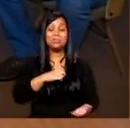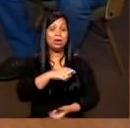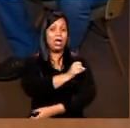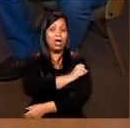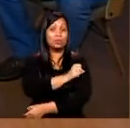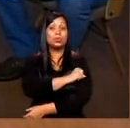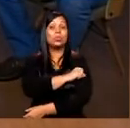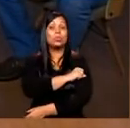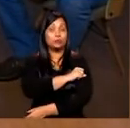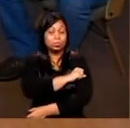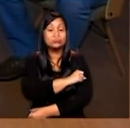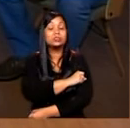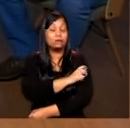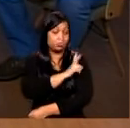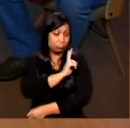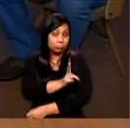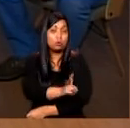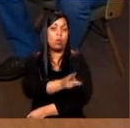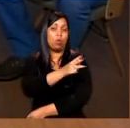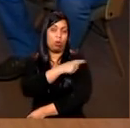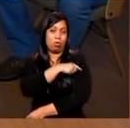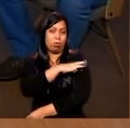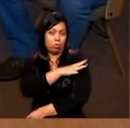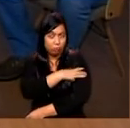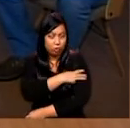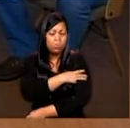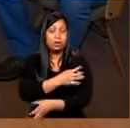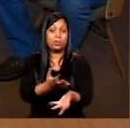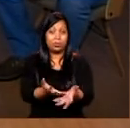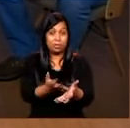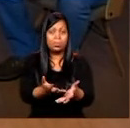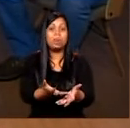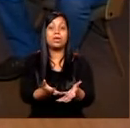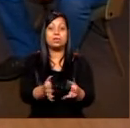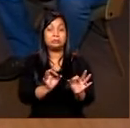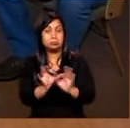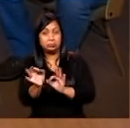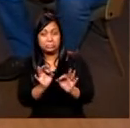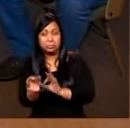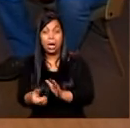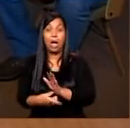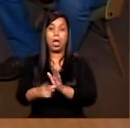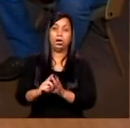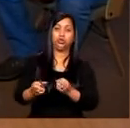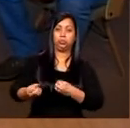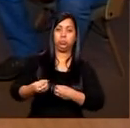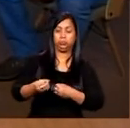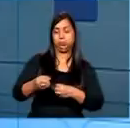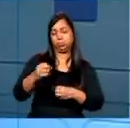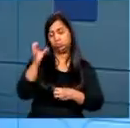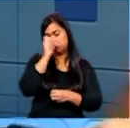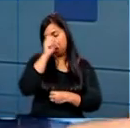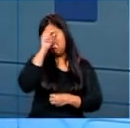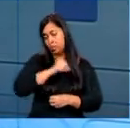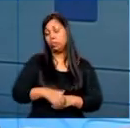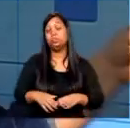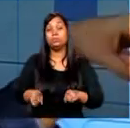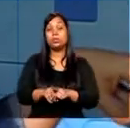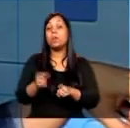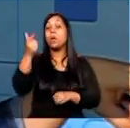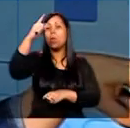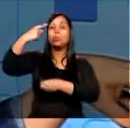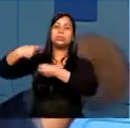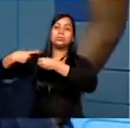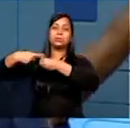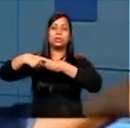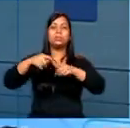tem alunos que ainda estão cursando o ensino médio na escola pública e que já querem ir se preparando, né? Então, temos alunos de